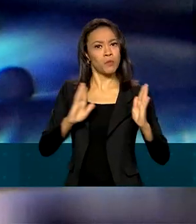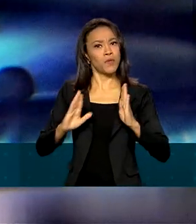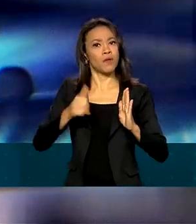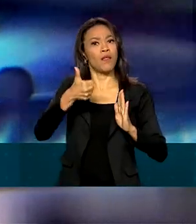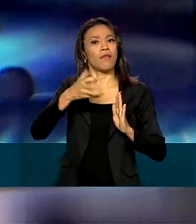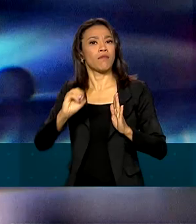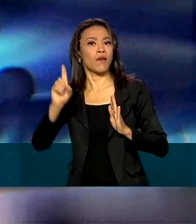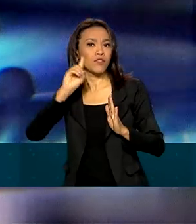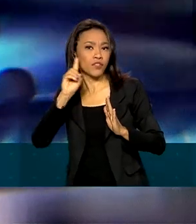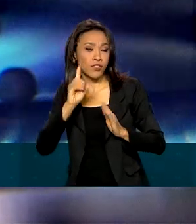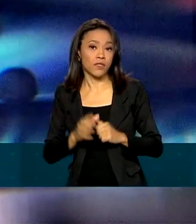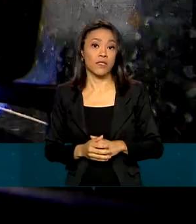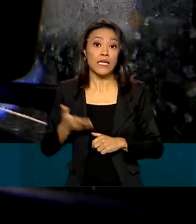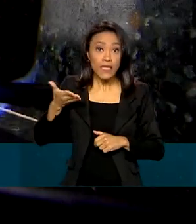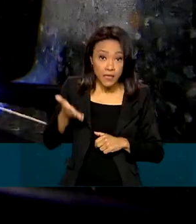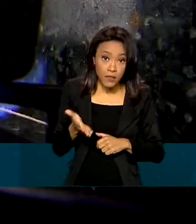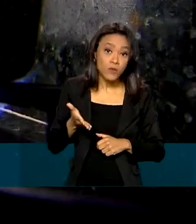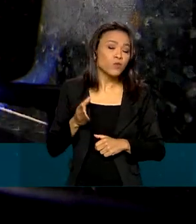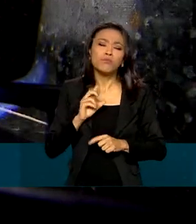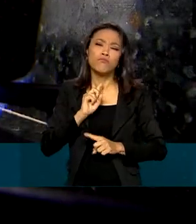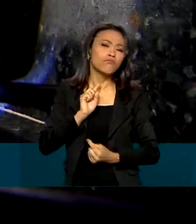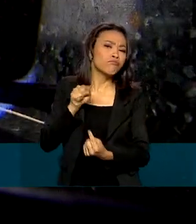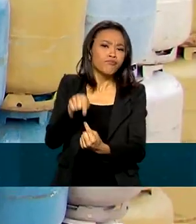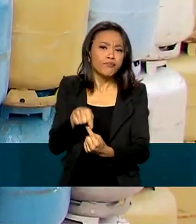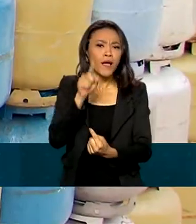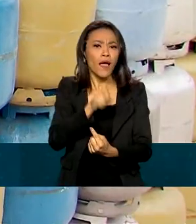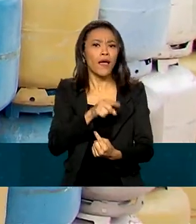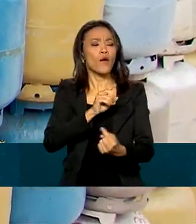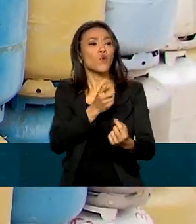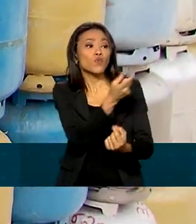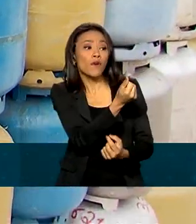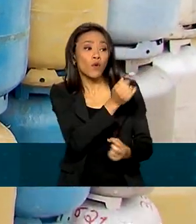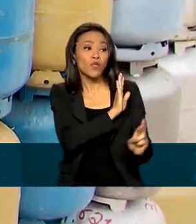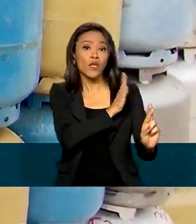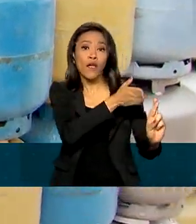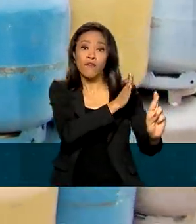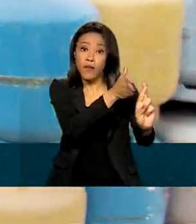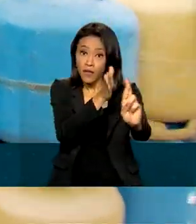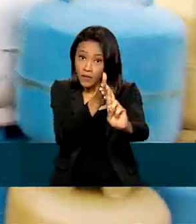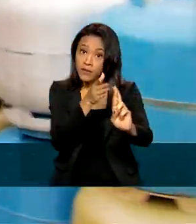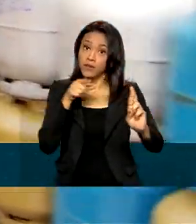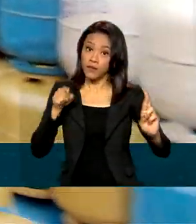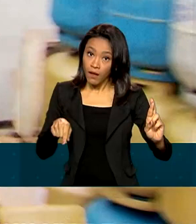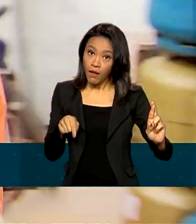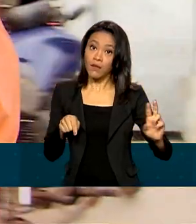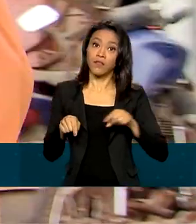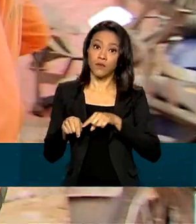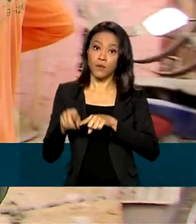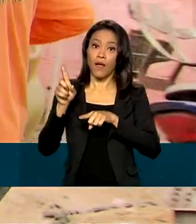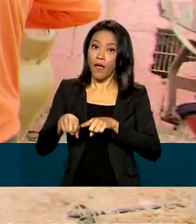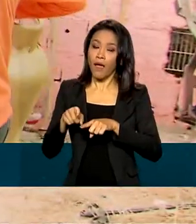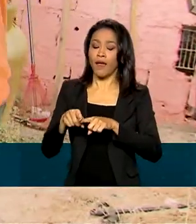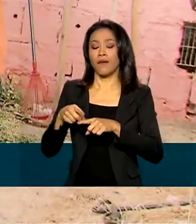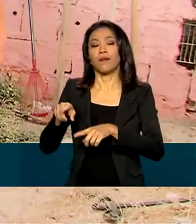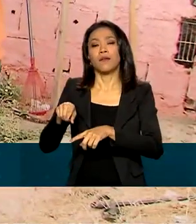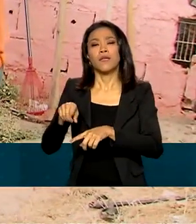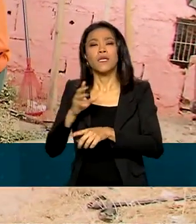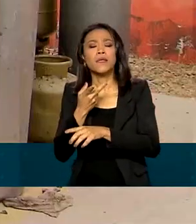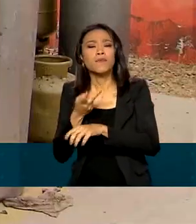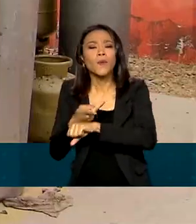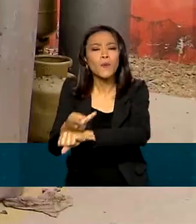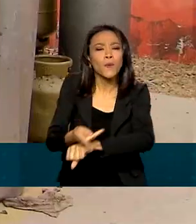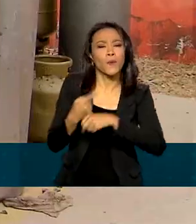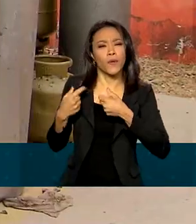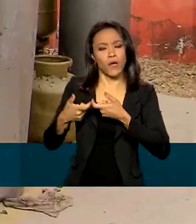Petrobras, essa redução acompanha a evolução dos valores de referência e é coerente com a prática de preços da empresa, que busca o